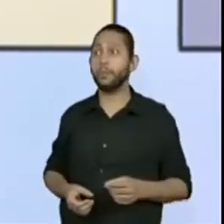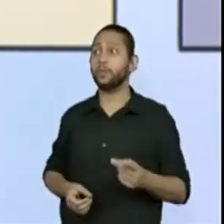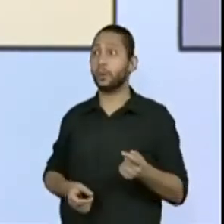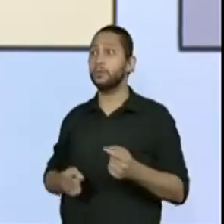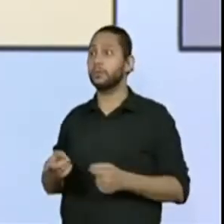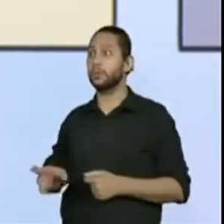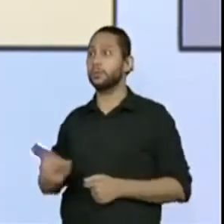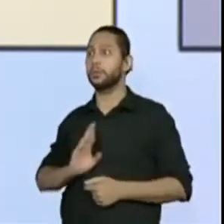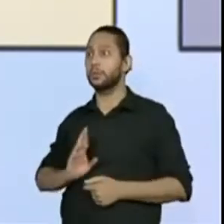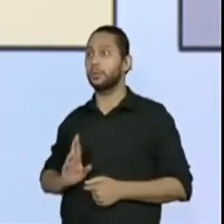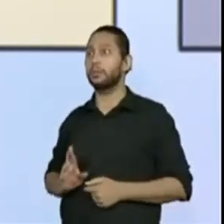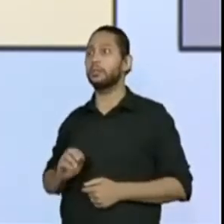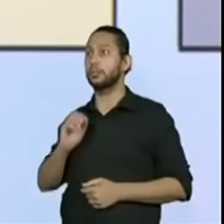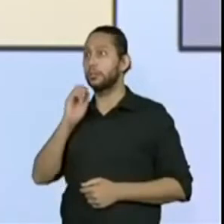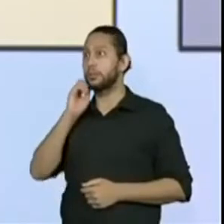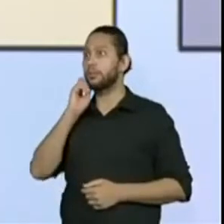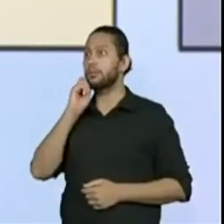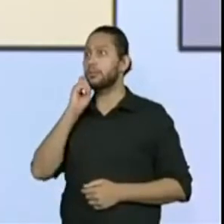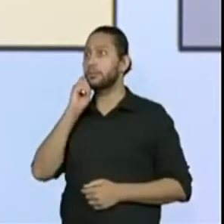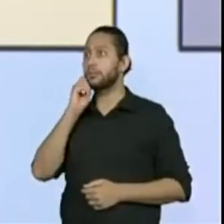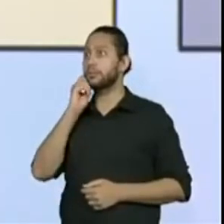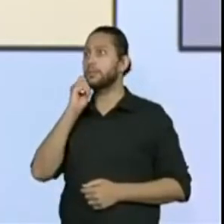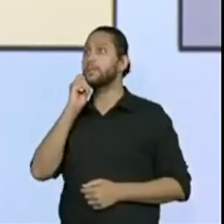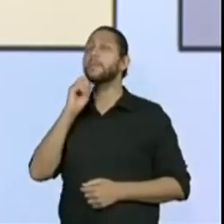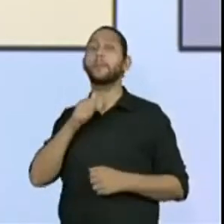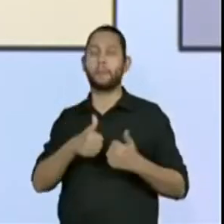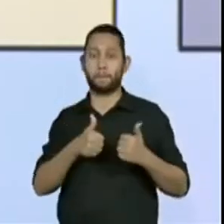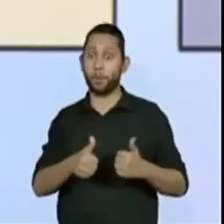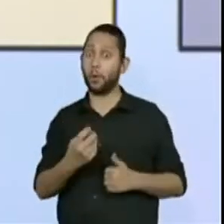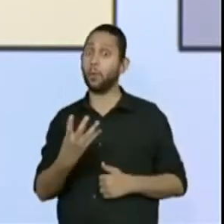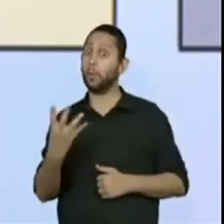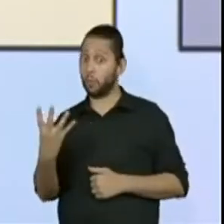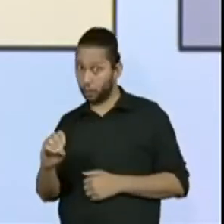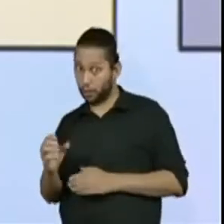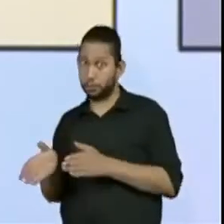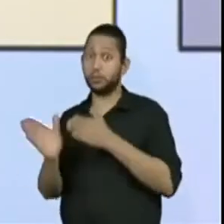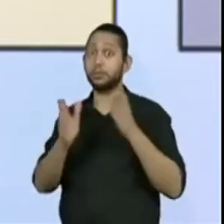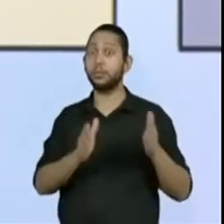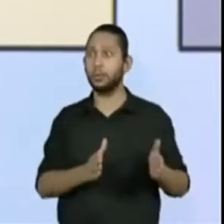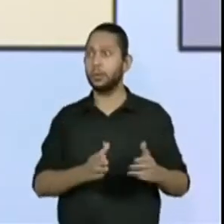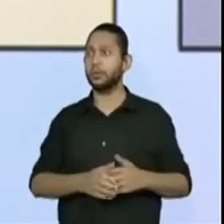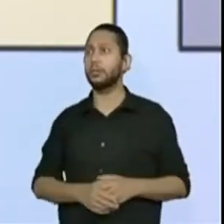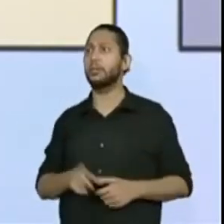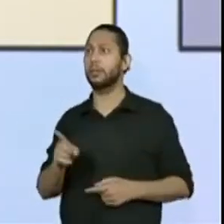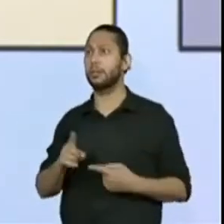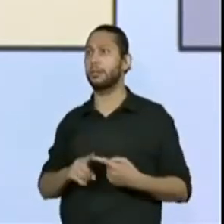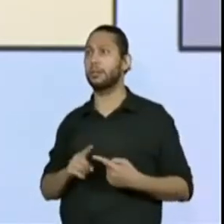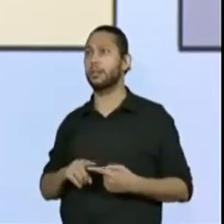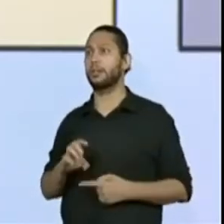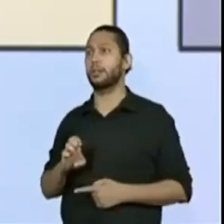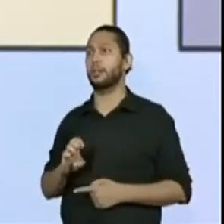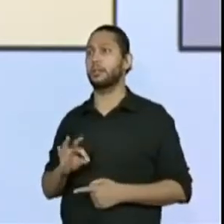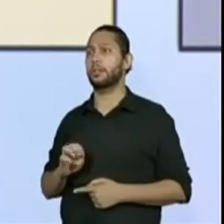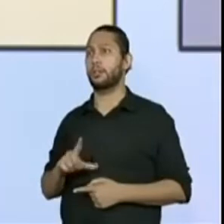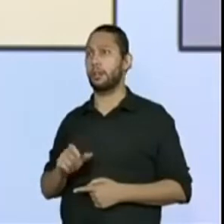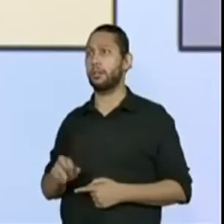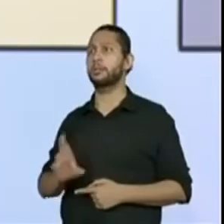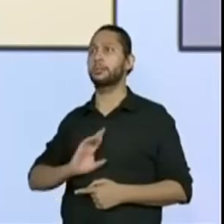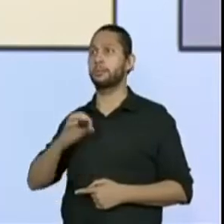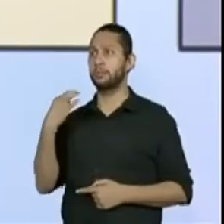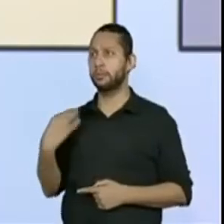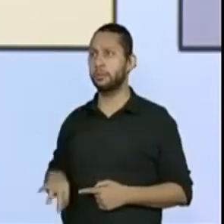E aí, depois de 40, seguindo esta sequência, Estela, aluna da professora Denise, respondeu.